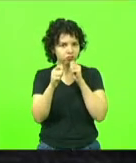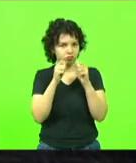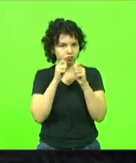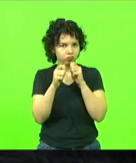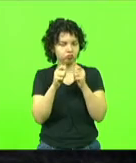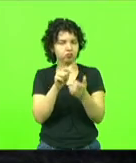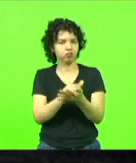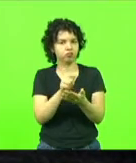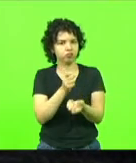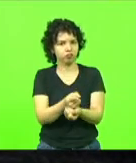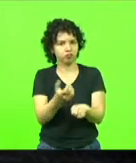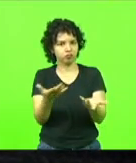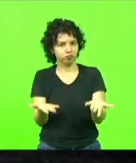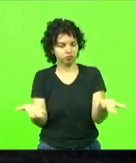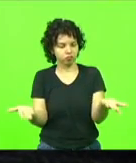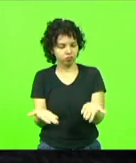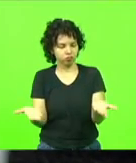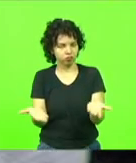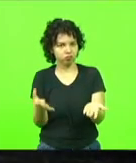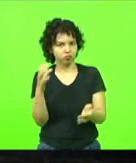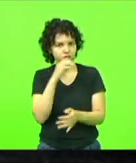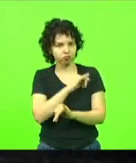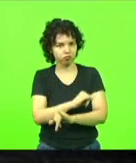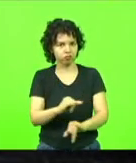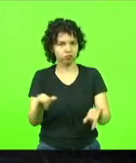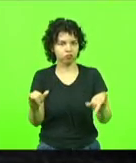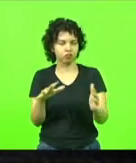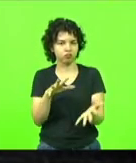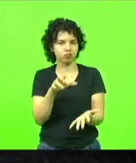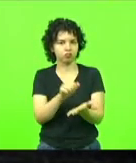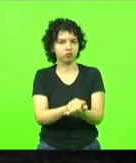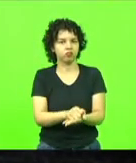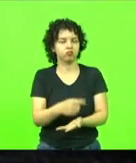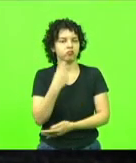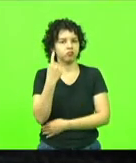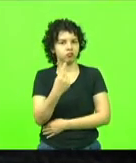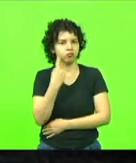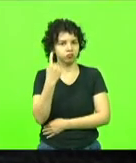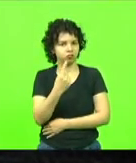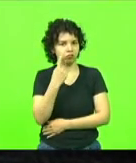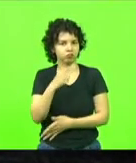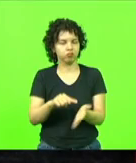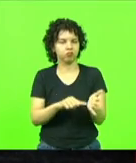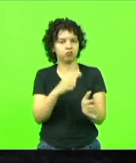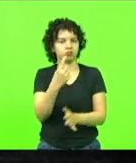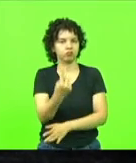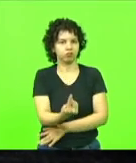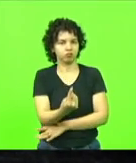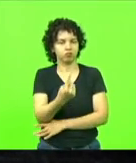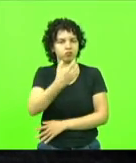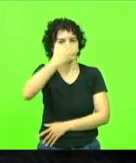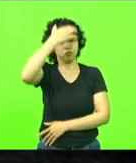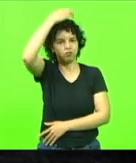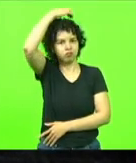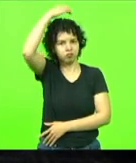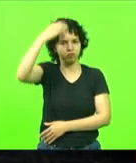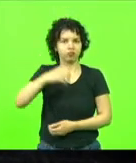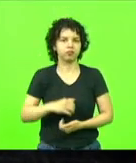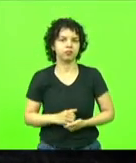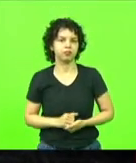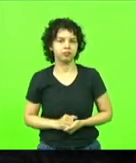expediente, entramos em breves comunicações. Inscrito para falar, o primeiro deputado, Coronel Mussolini, que